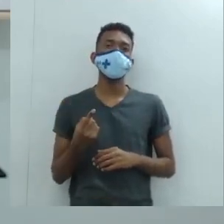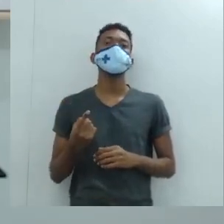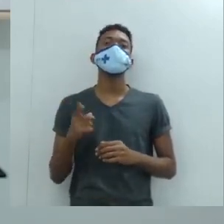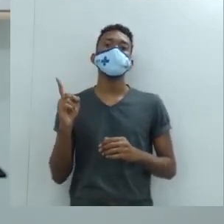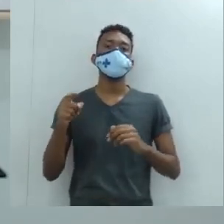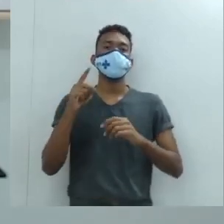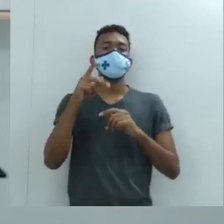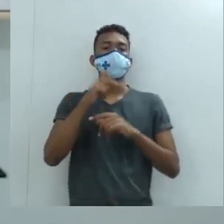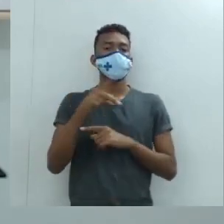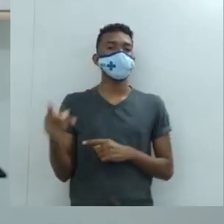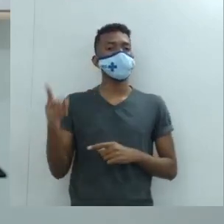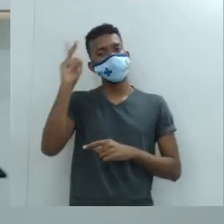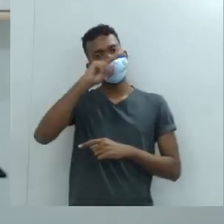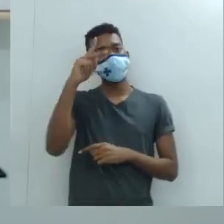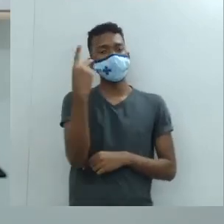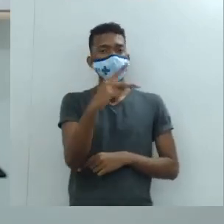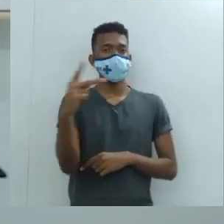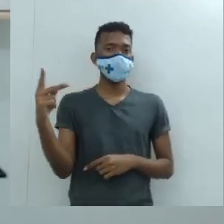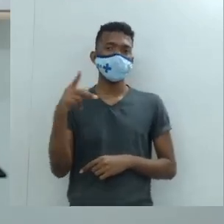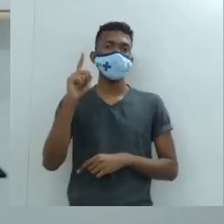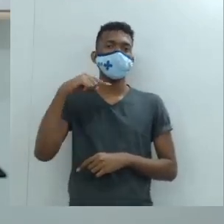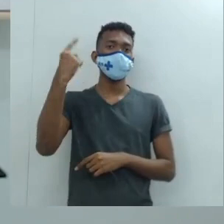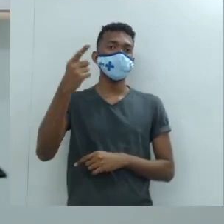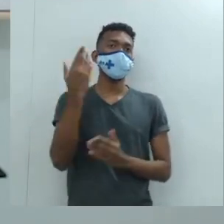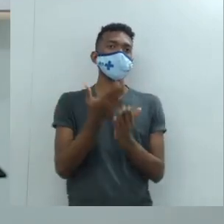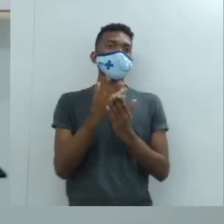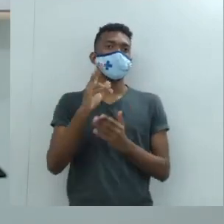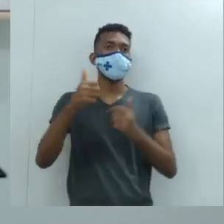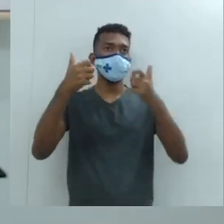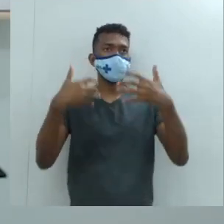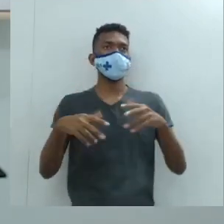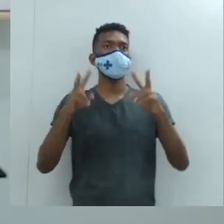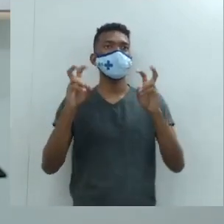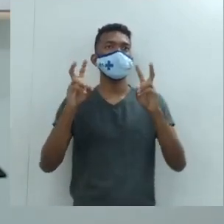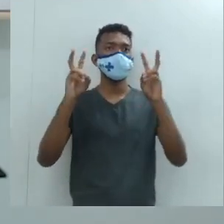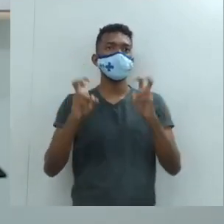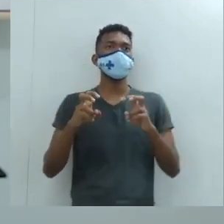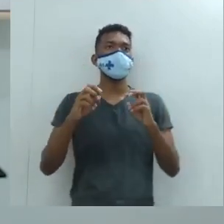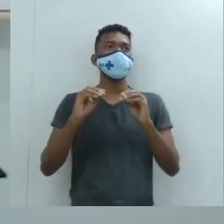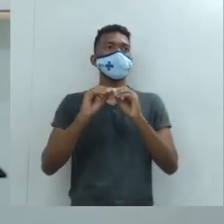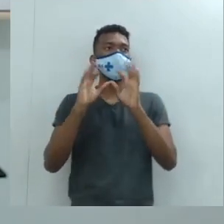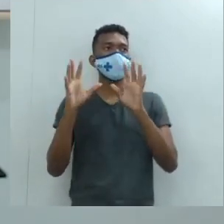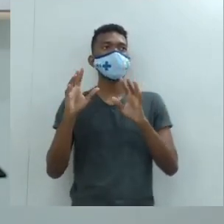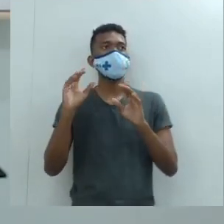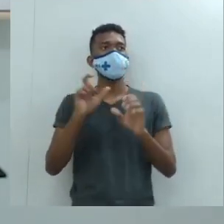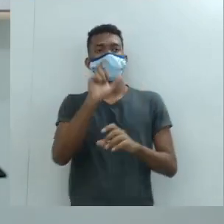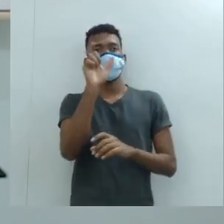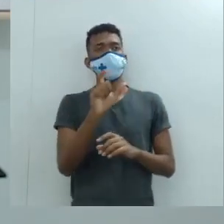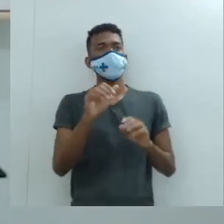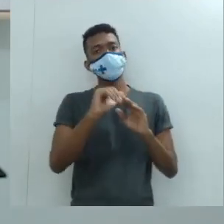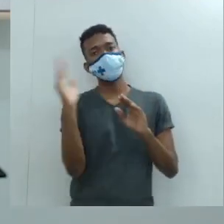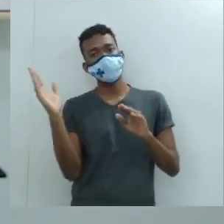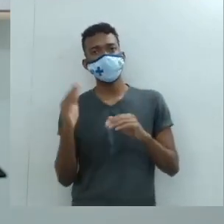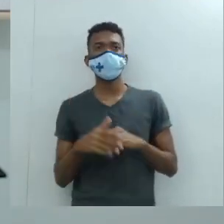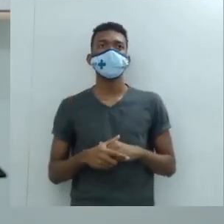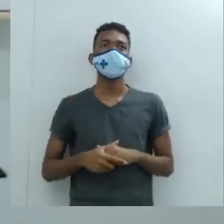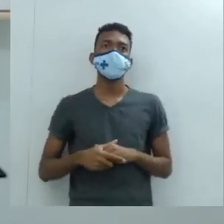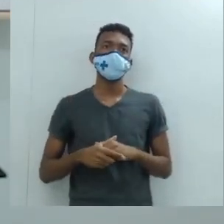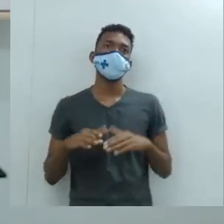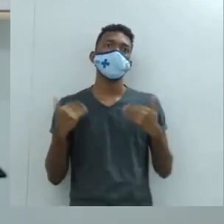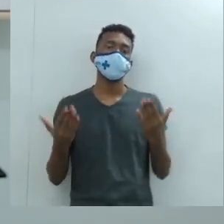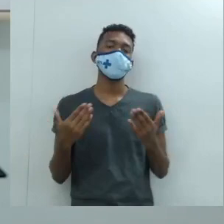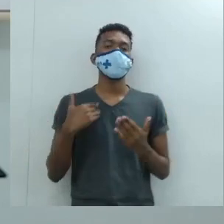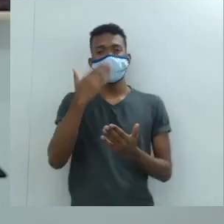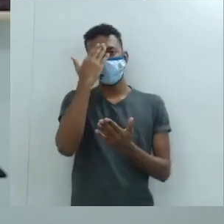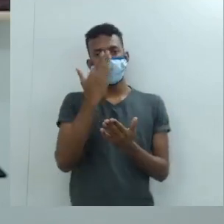de vocês. Então, na próxima aula, falaremos sobre o Renascimento fora da Itália. Então,